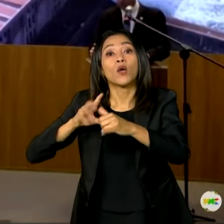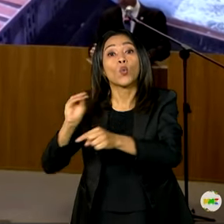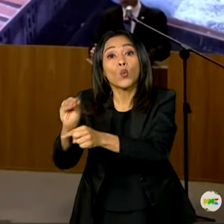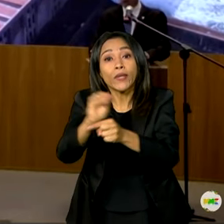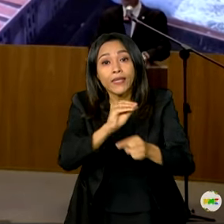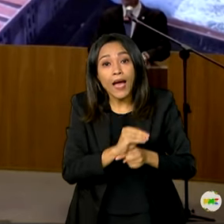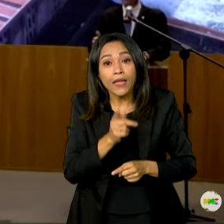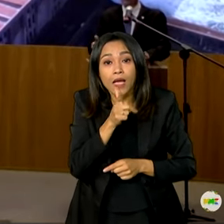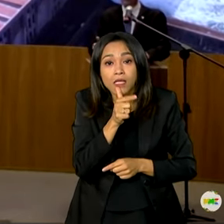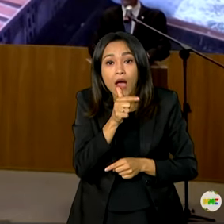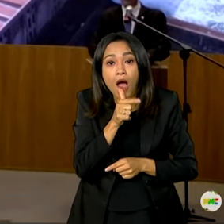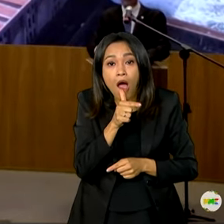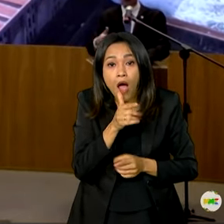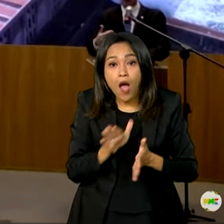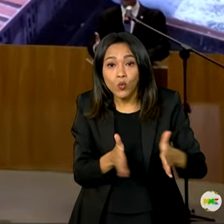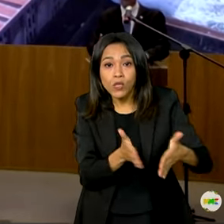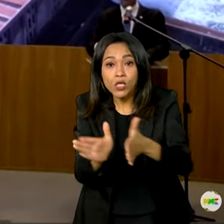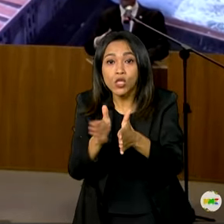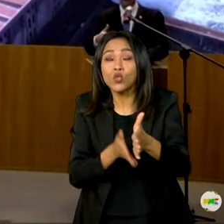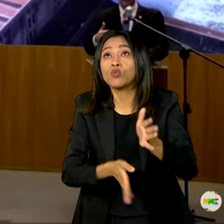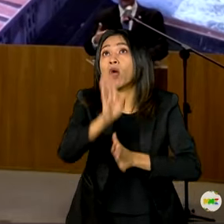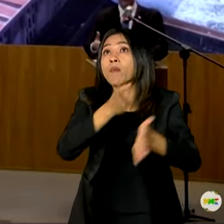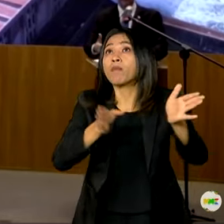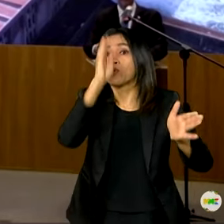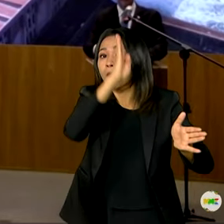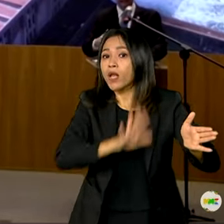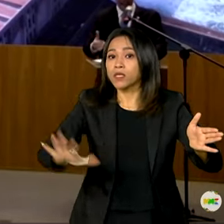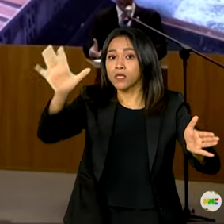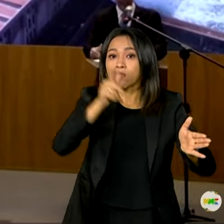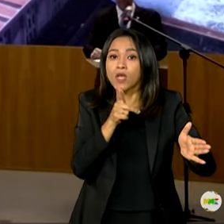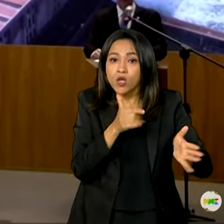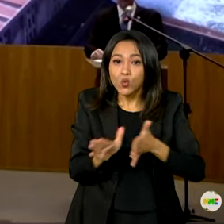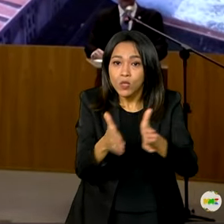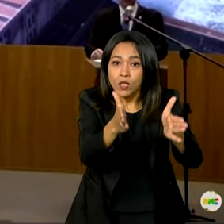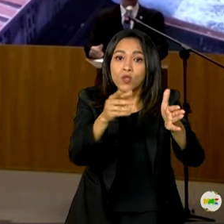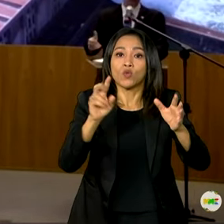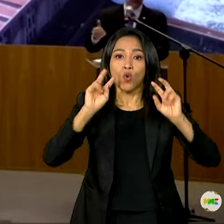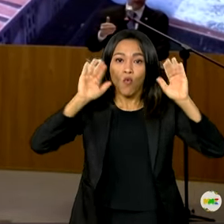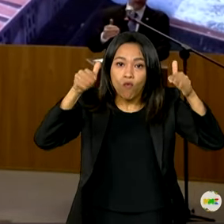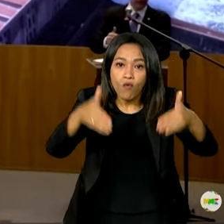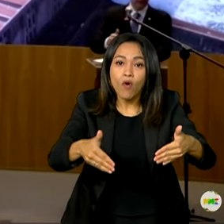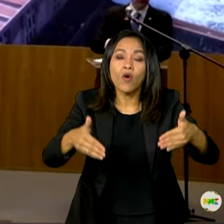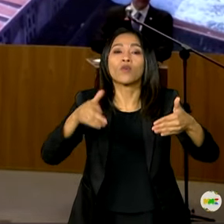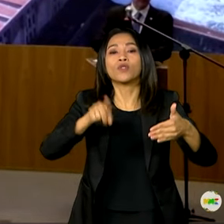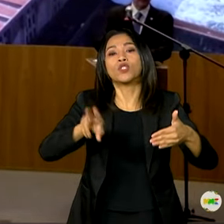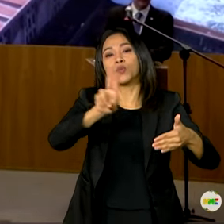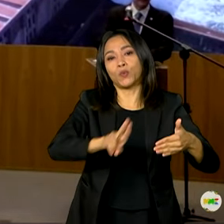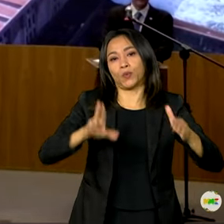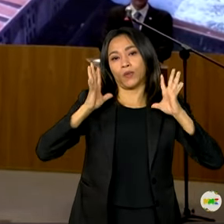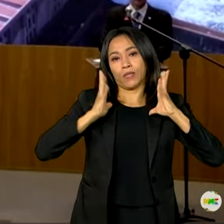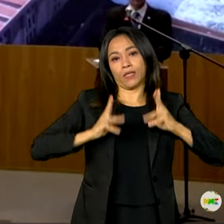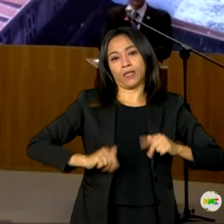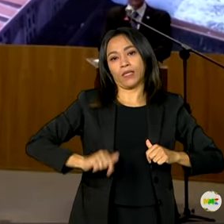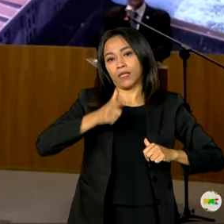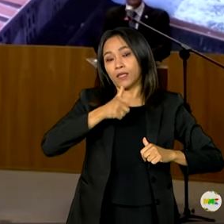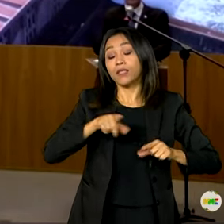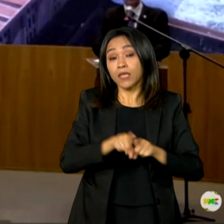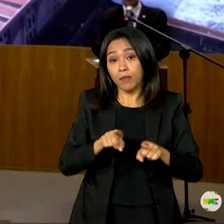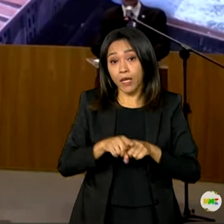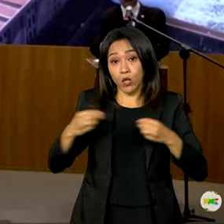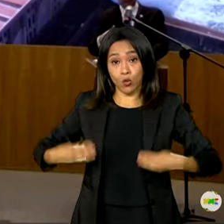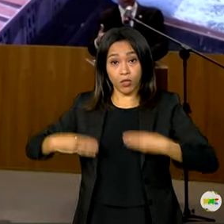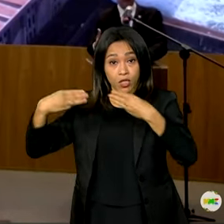da União com vistas à produção de energia limpa. O Ministério da Pesca e Aquicultura